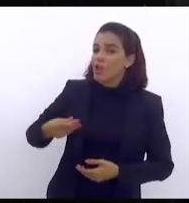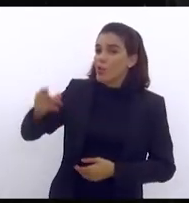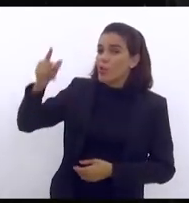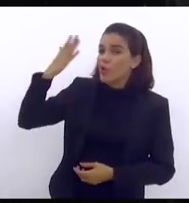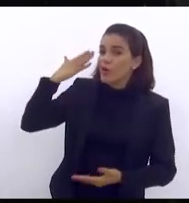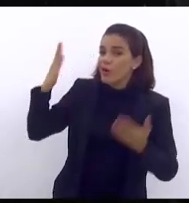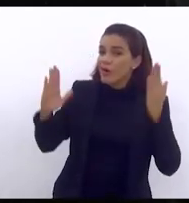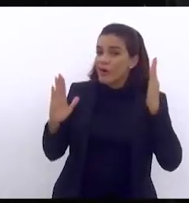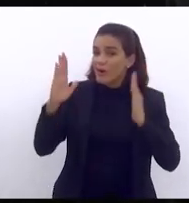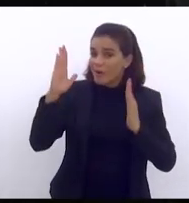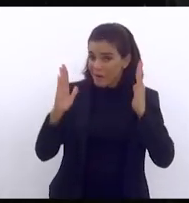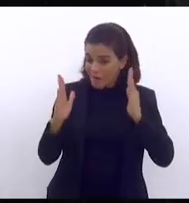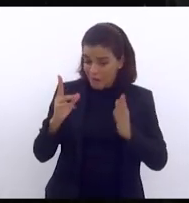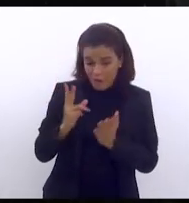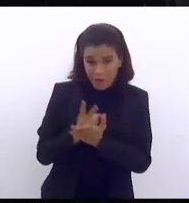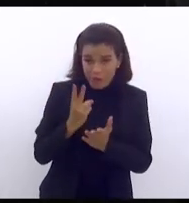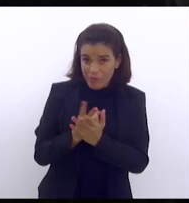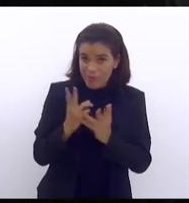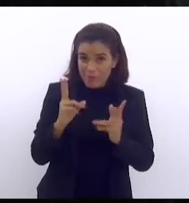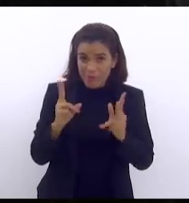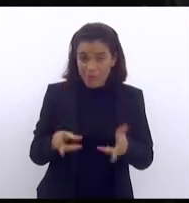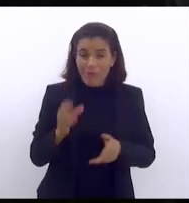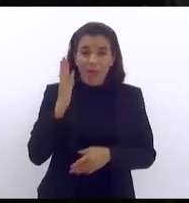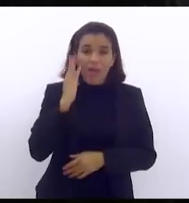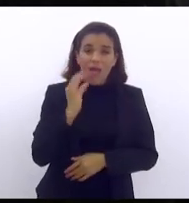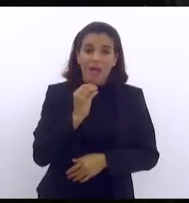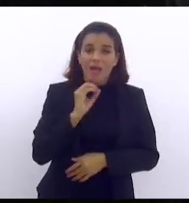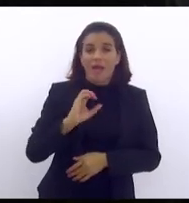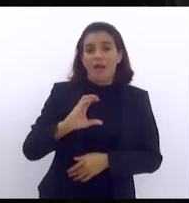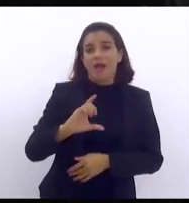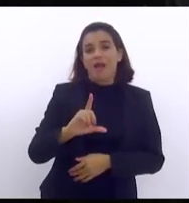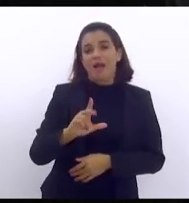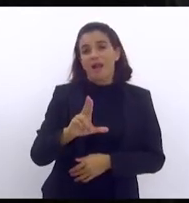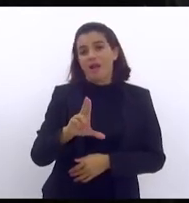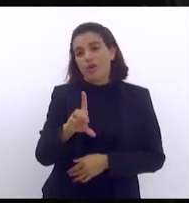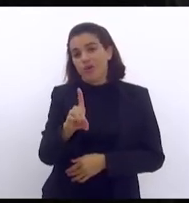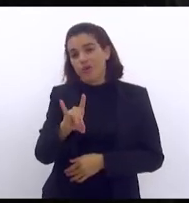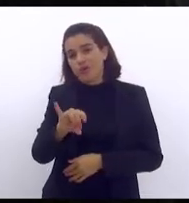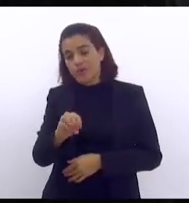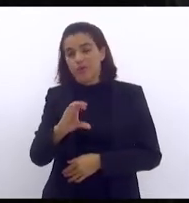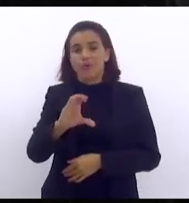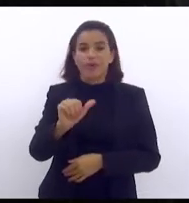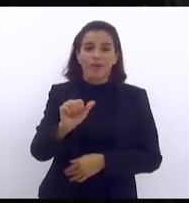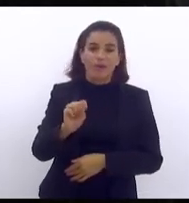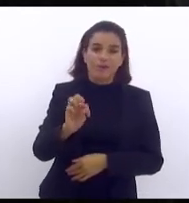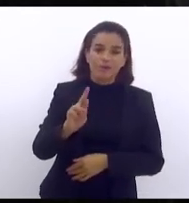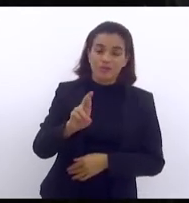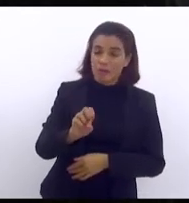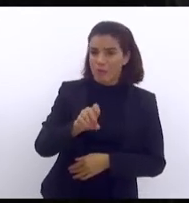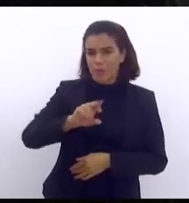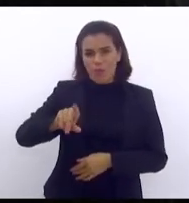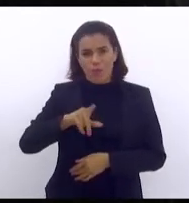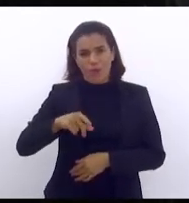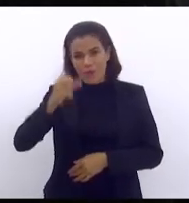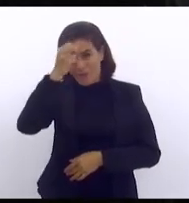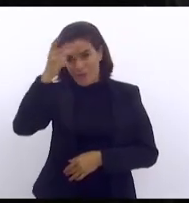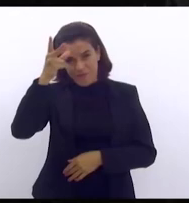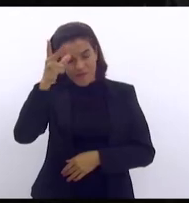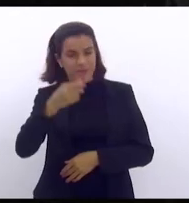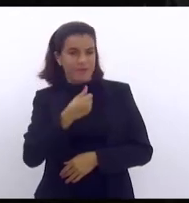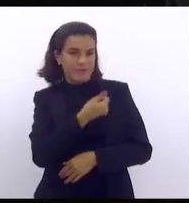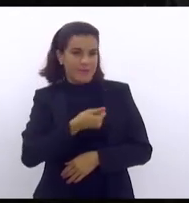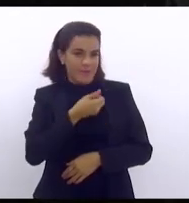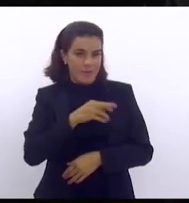era e ainda é Cláudio Castro não era o prefeito de São João nem